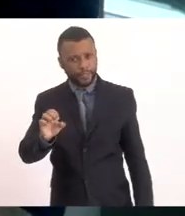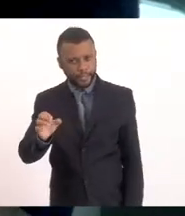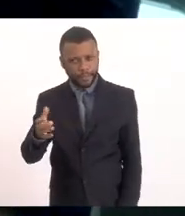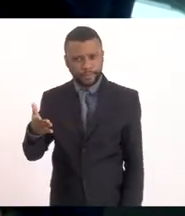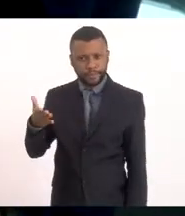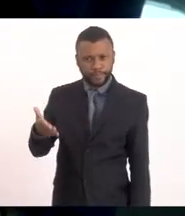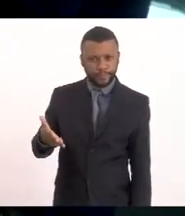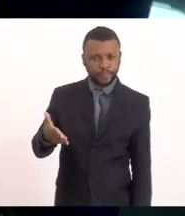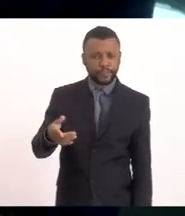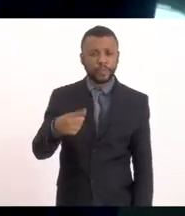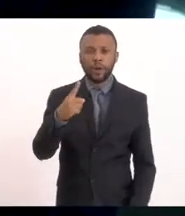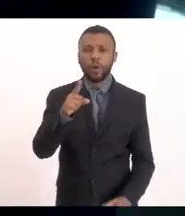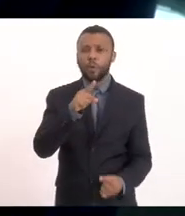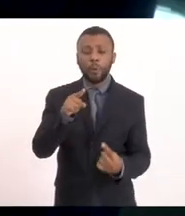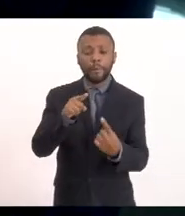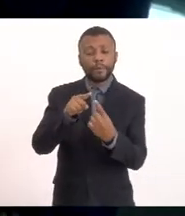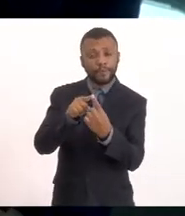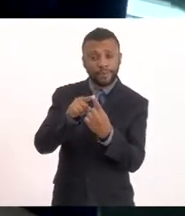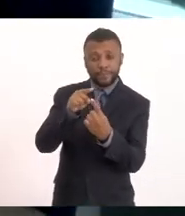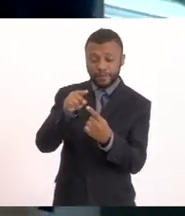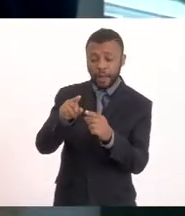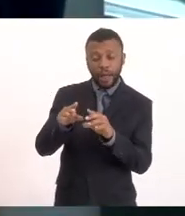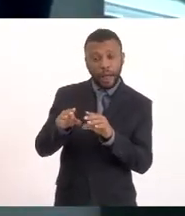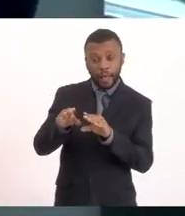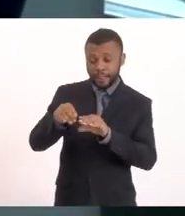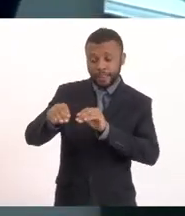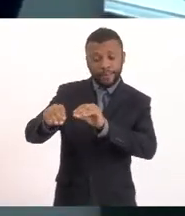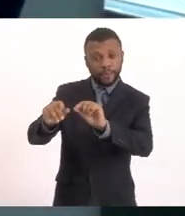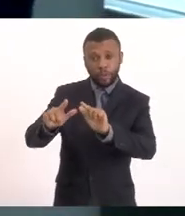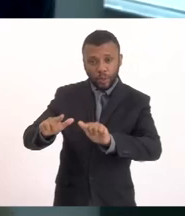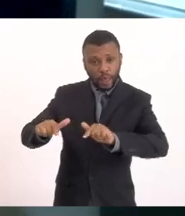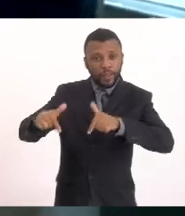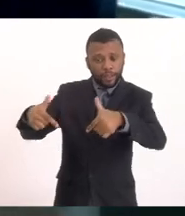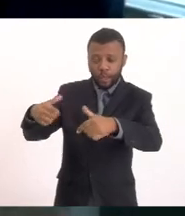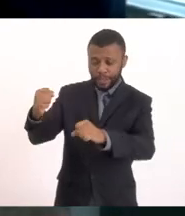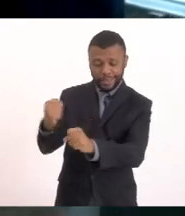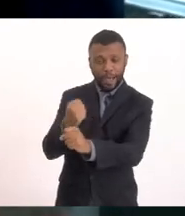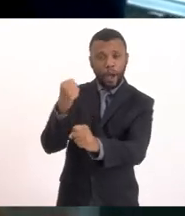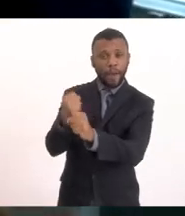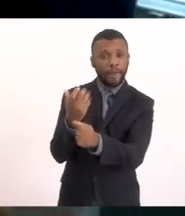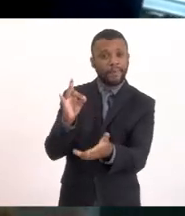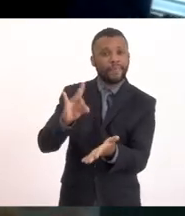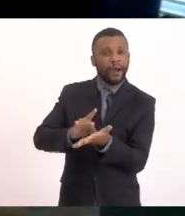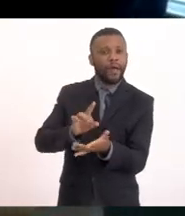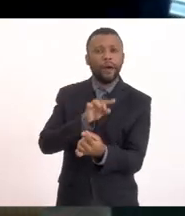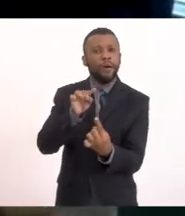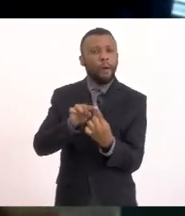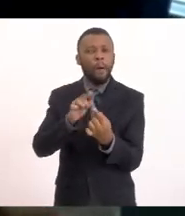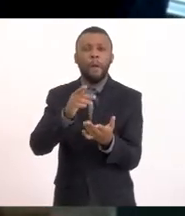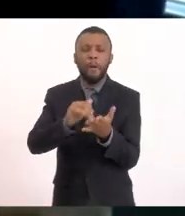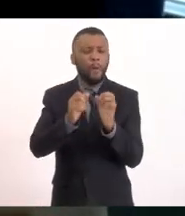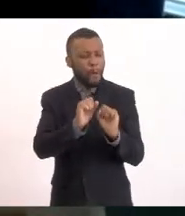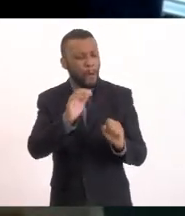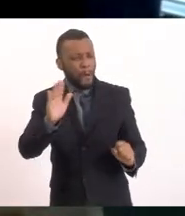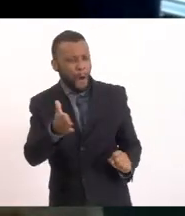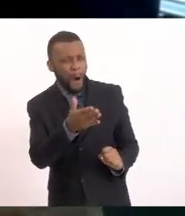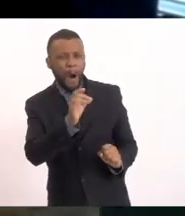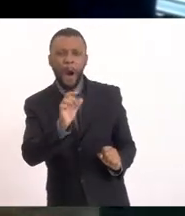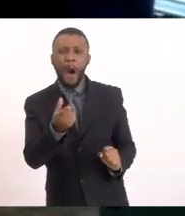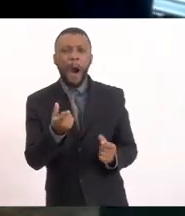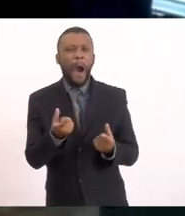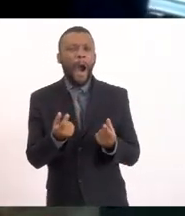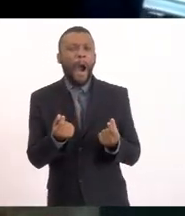O objetivo da intervenção de fato É só retirada de Pode passar Esse aqui são valores